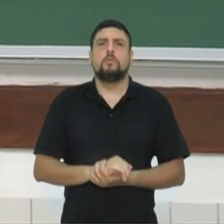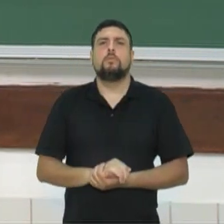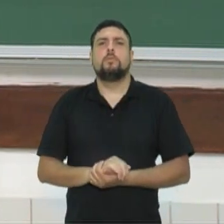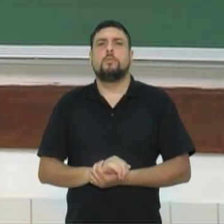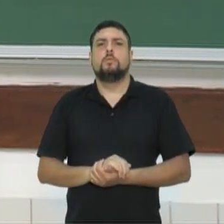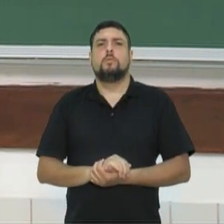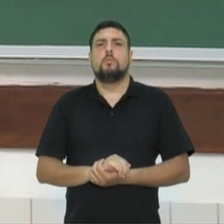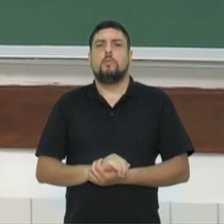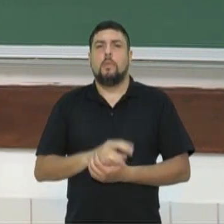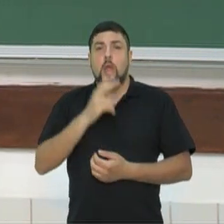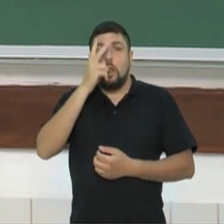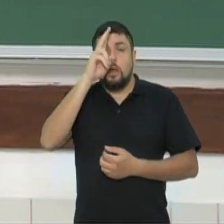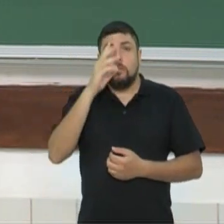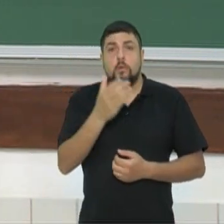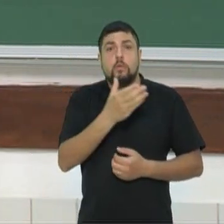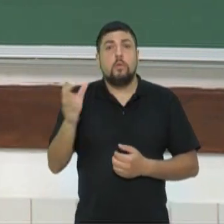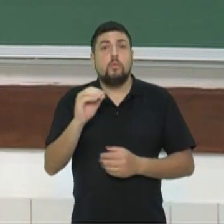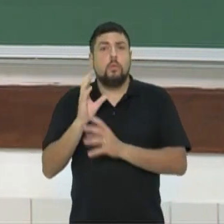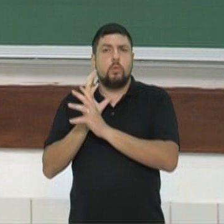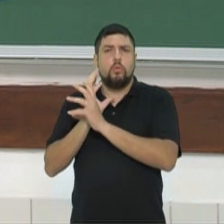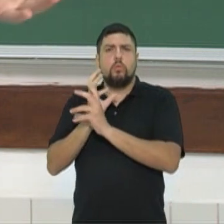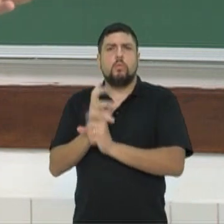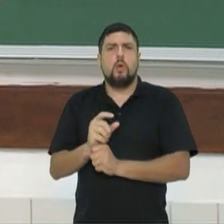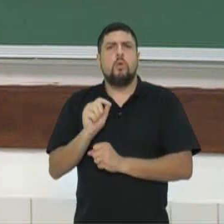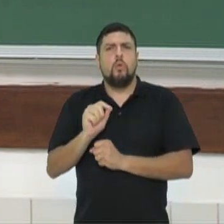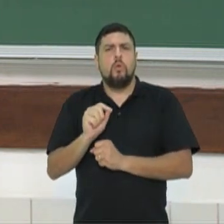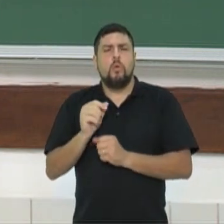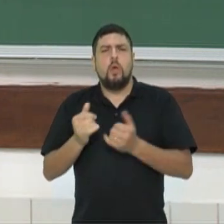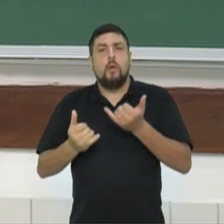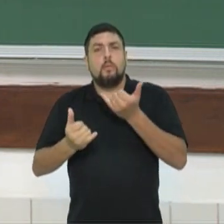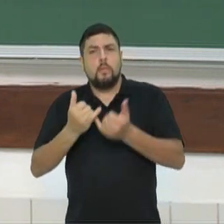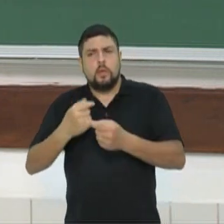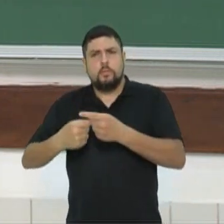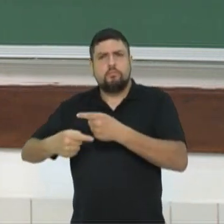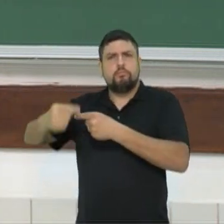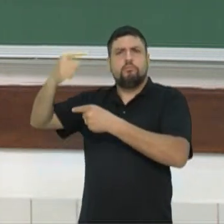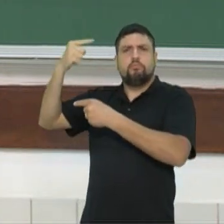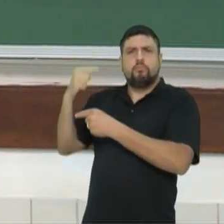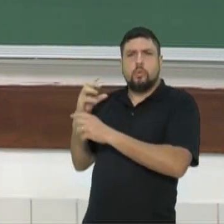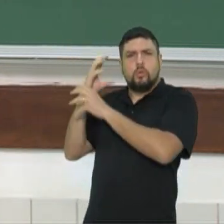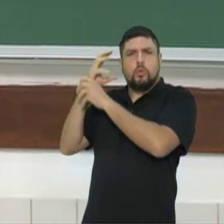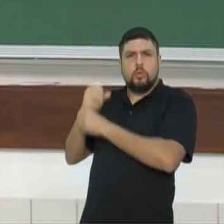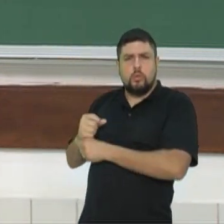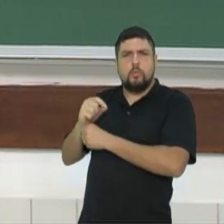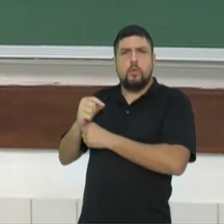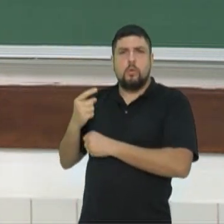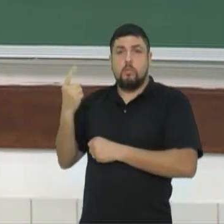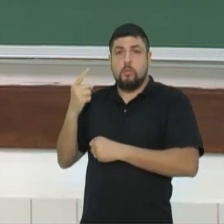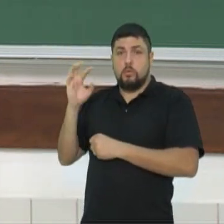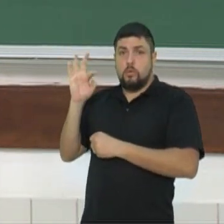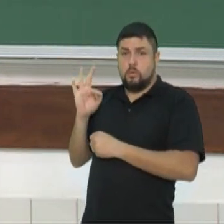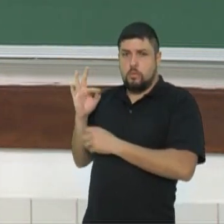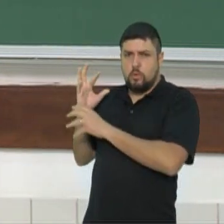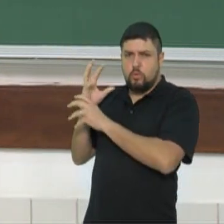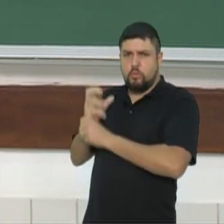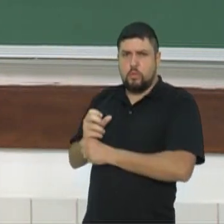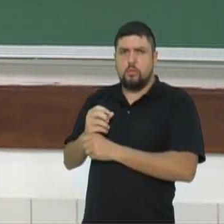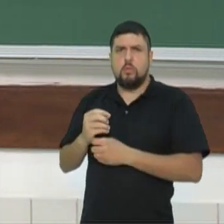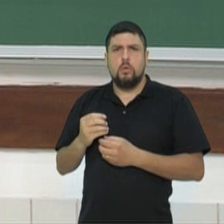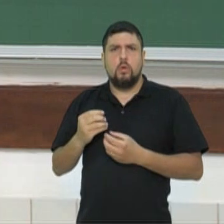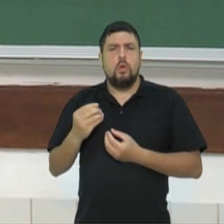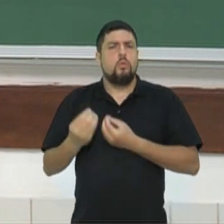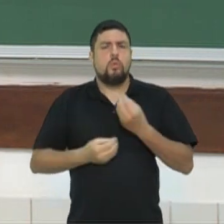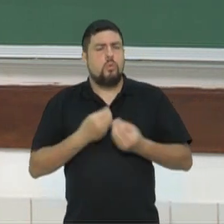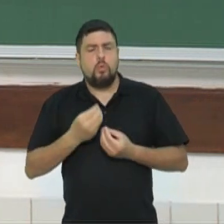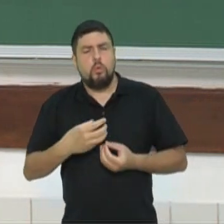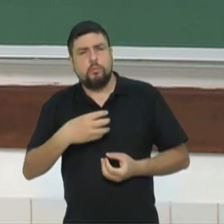Lembrando vocês que o modelo da retomada vai ser semelhante ao modelo da retomada anterior que nós fizemos no fim do primeiro trimestre. Qual que é esse modelo?